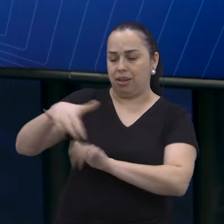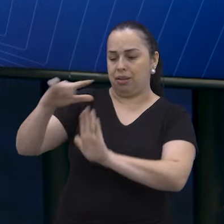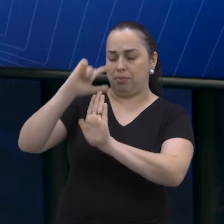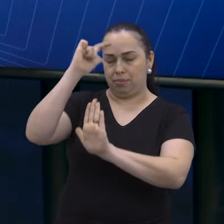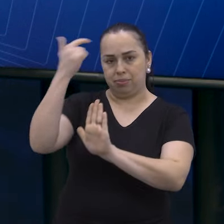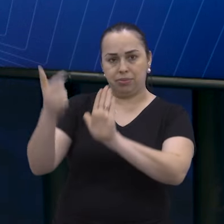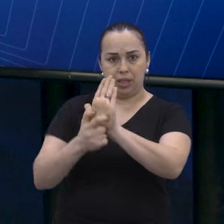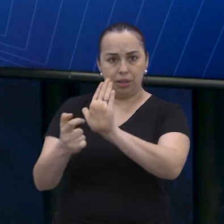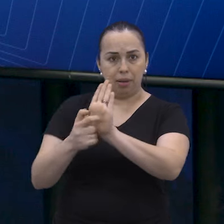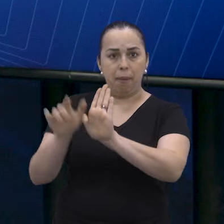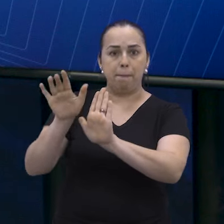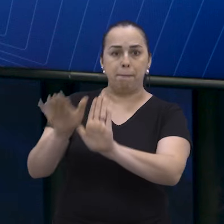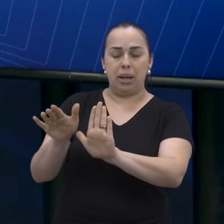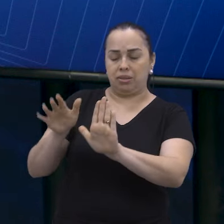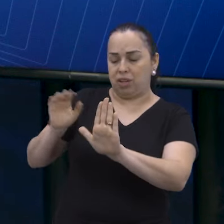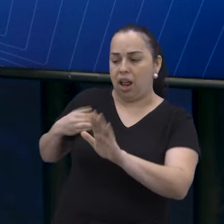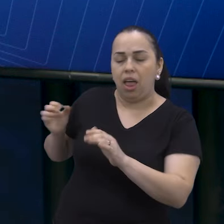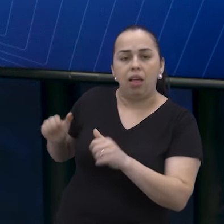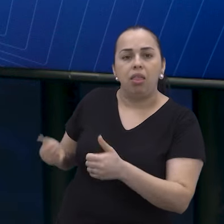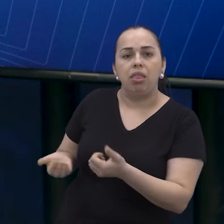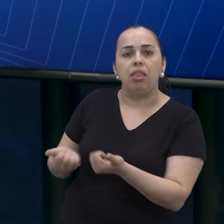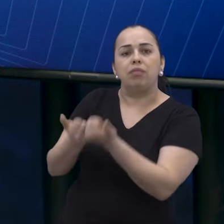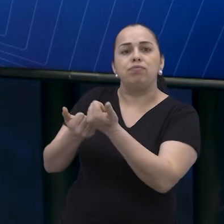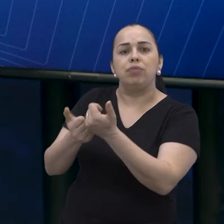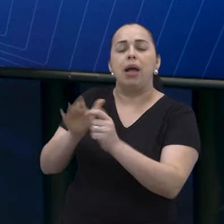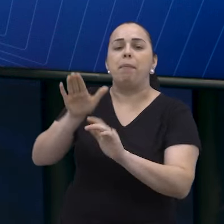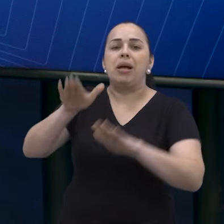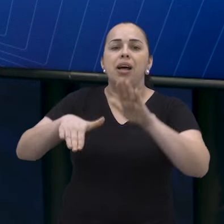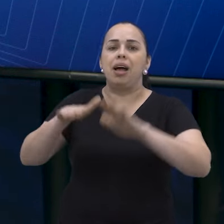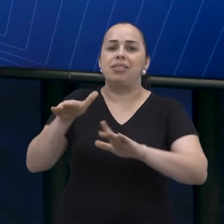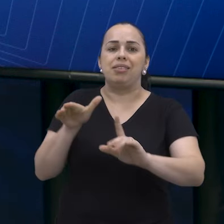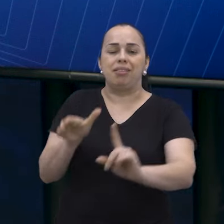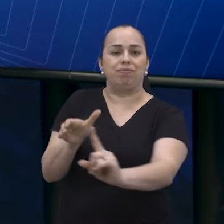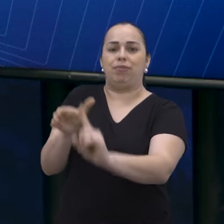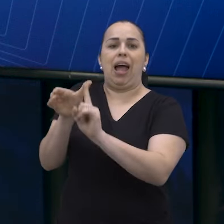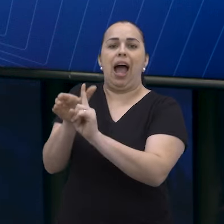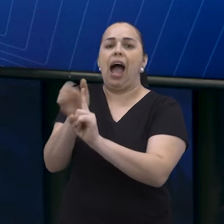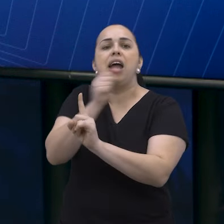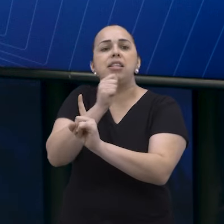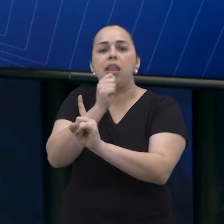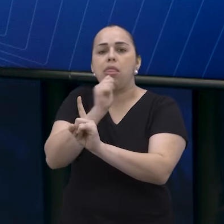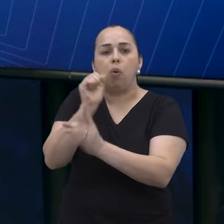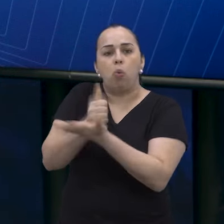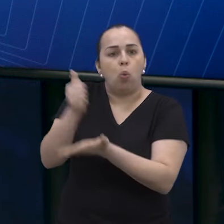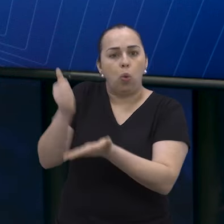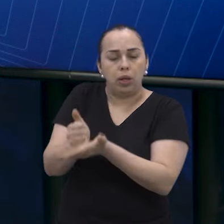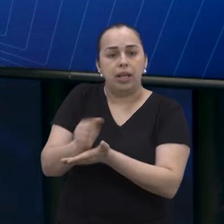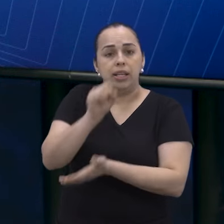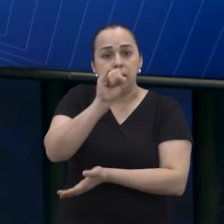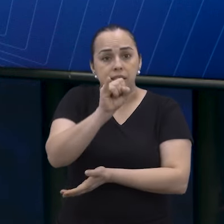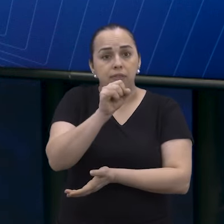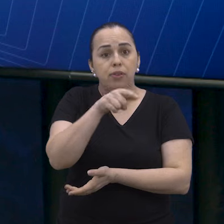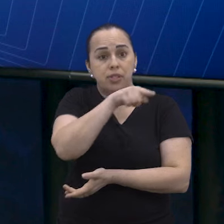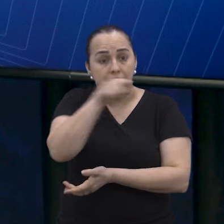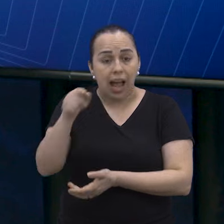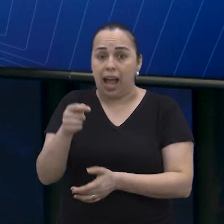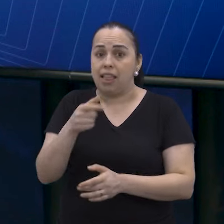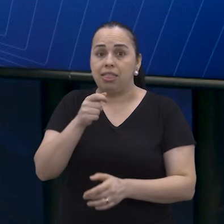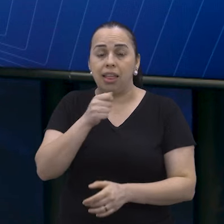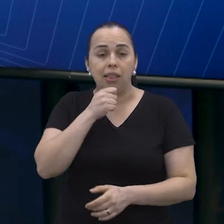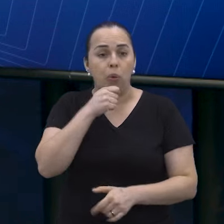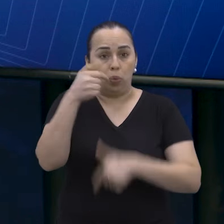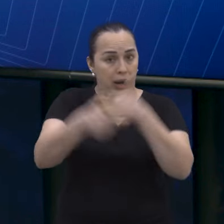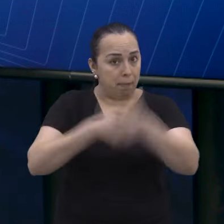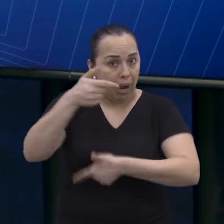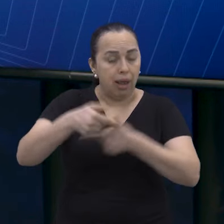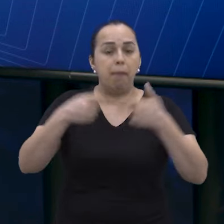ferramentas digitais, só que nem sempre você já está inserido dentro de uma empresa. Então, quando você não está inserido, você vai ter que